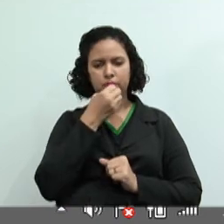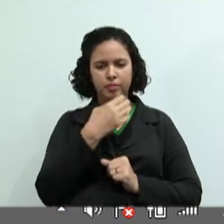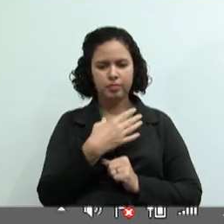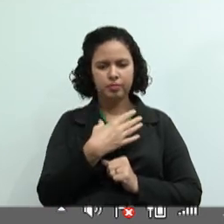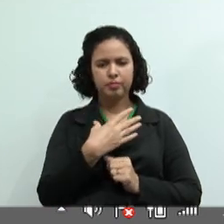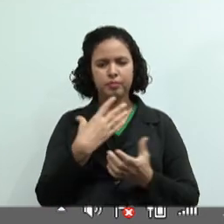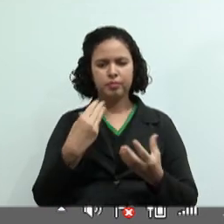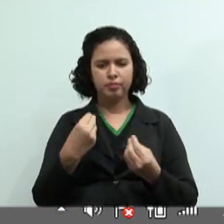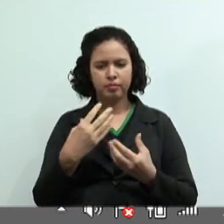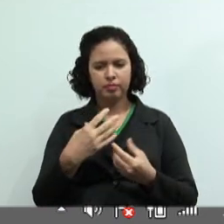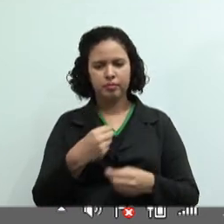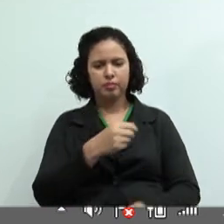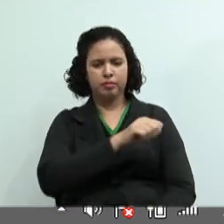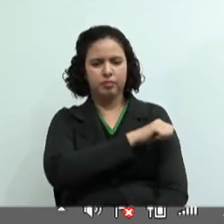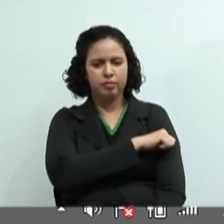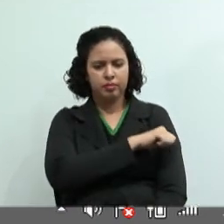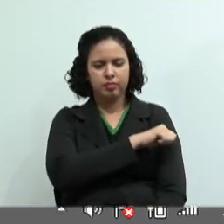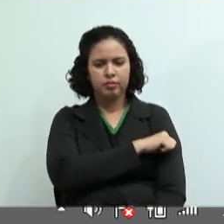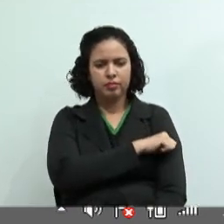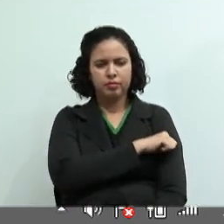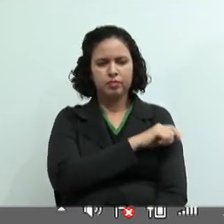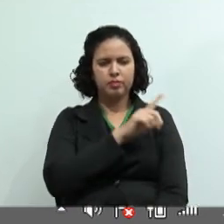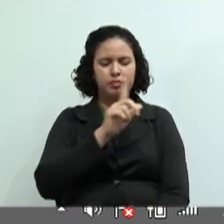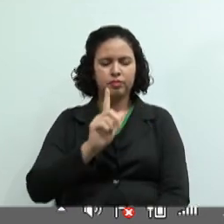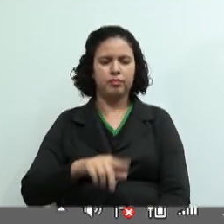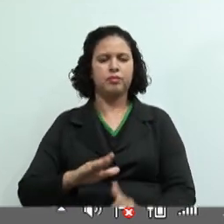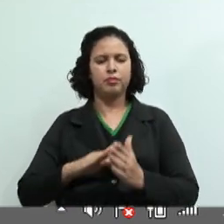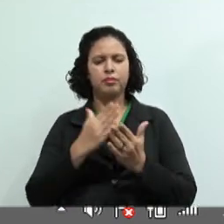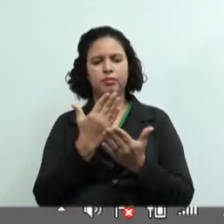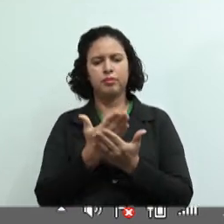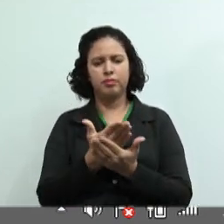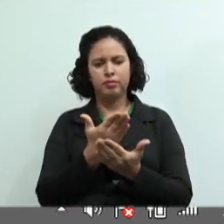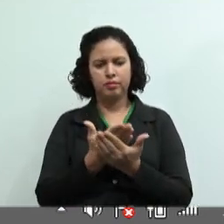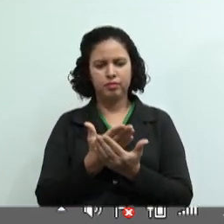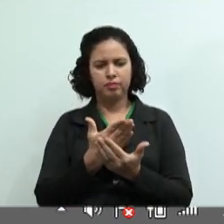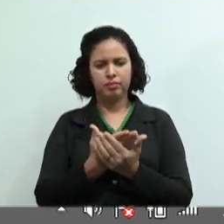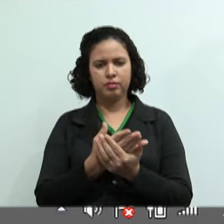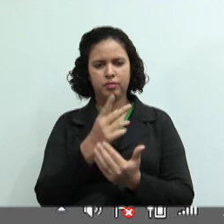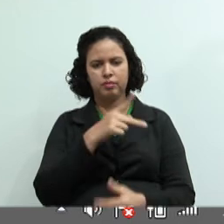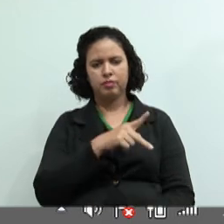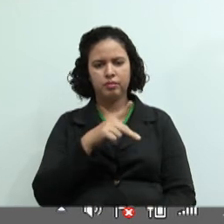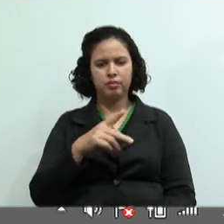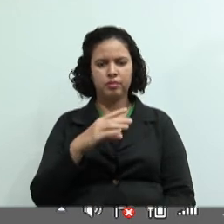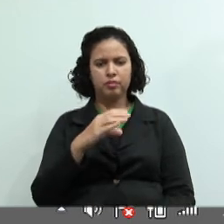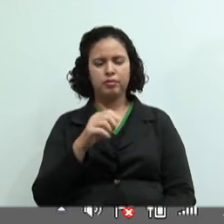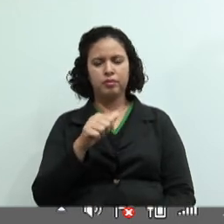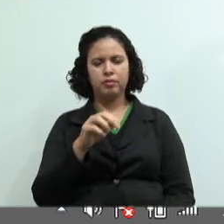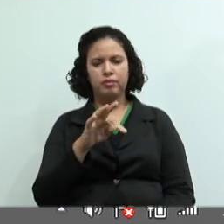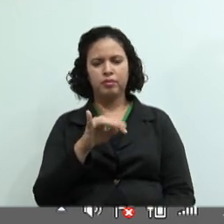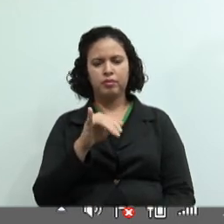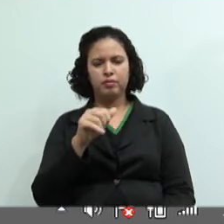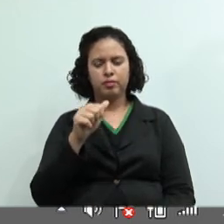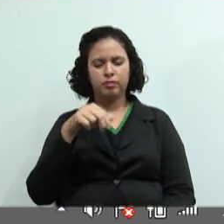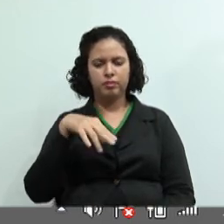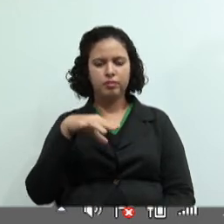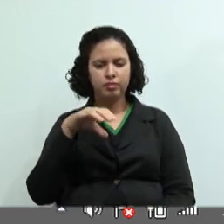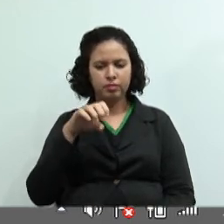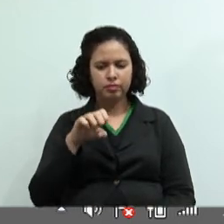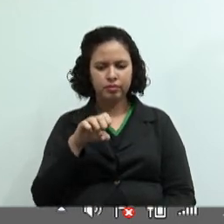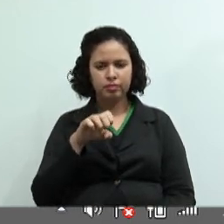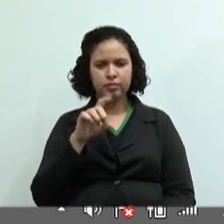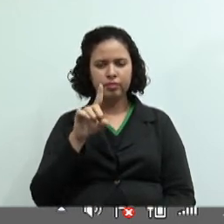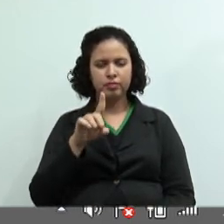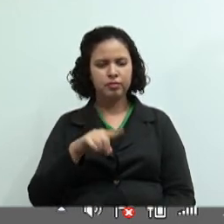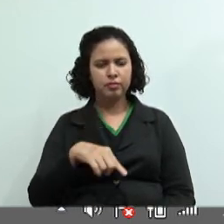os alunos da escola Pedro Mendes Cardoso, a professora Catiane. Os alunos são do